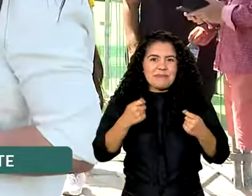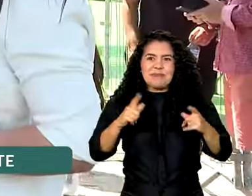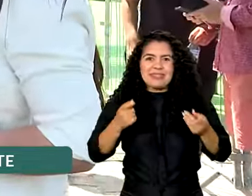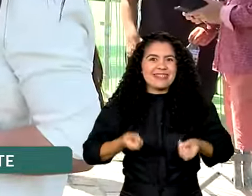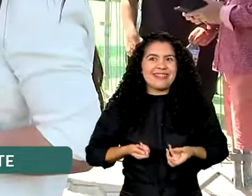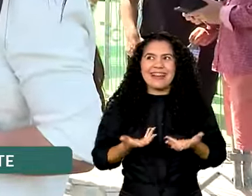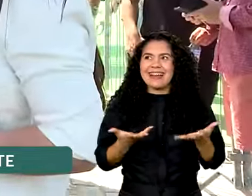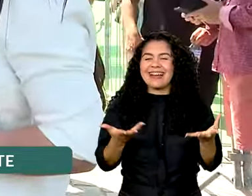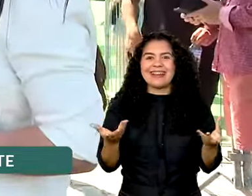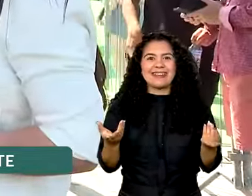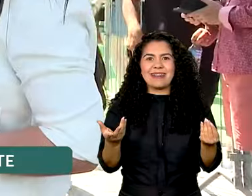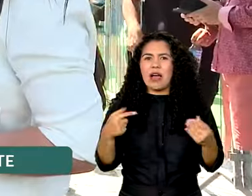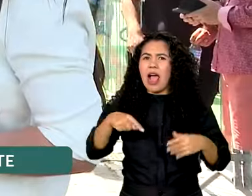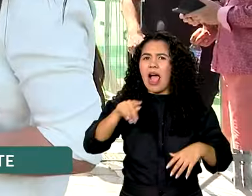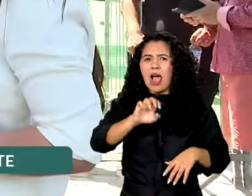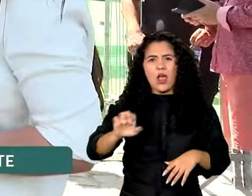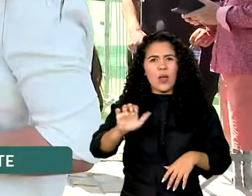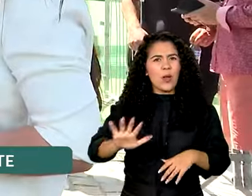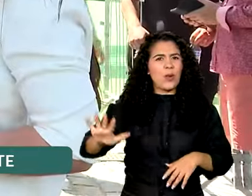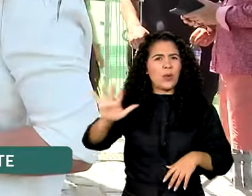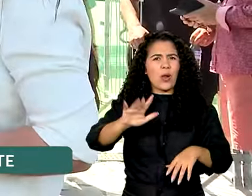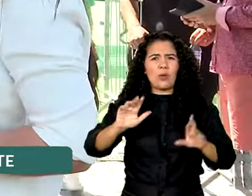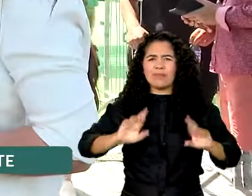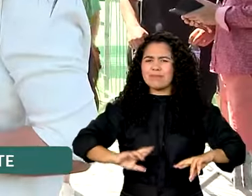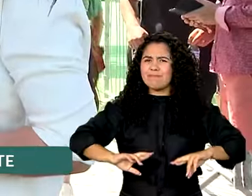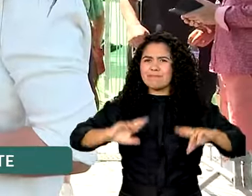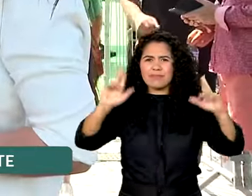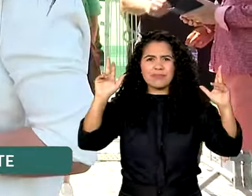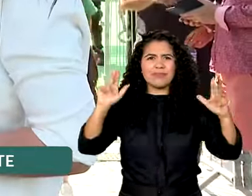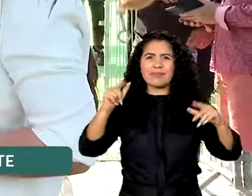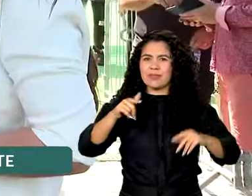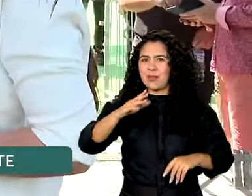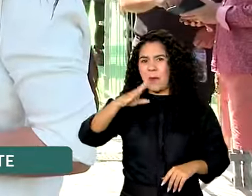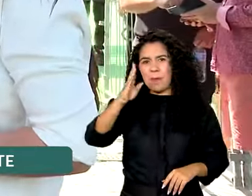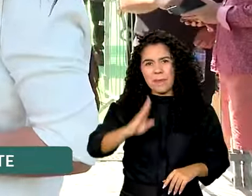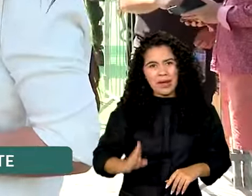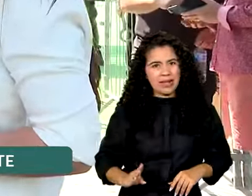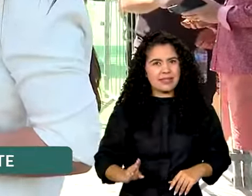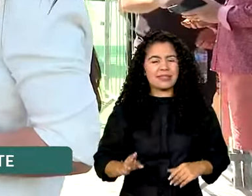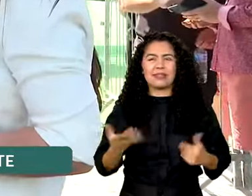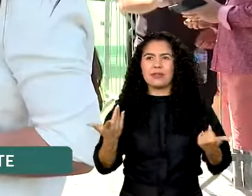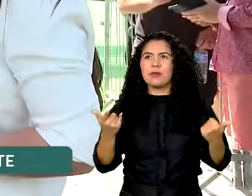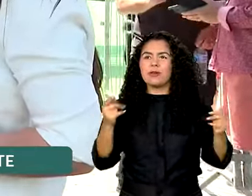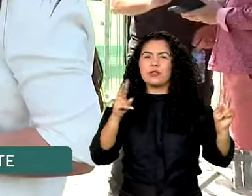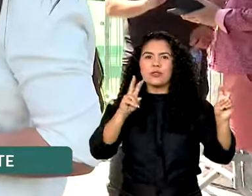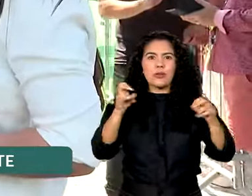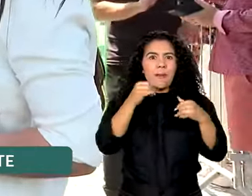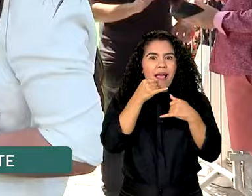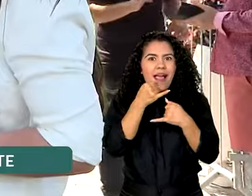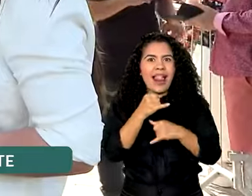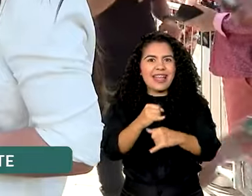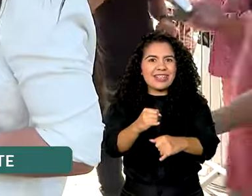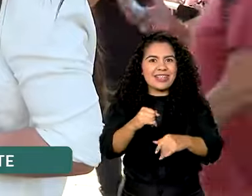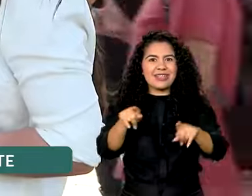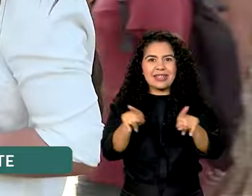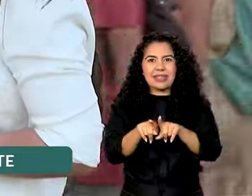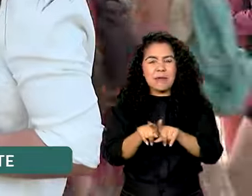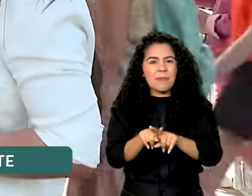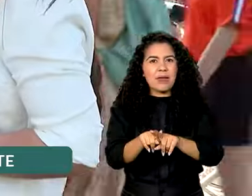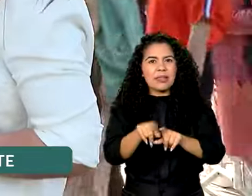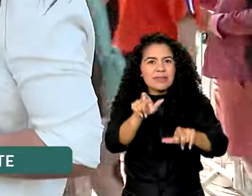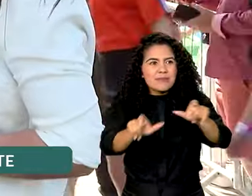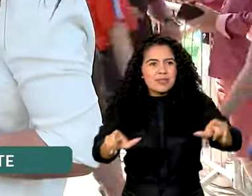muito. A Europa é muito diferente do Brasil e em nível de energia e de calor humano,